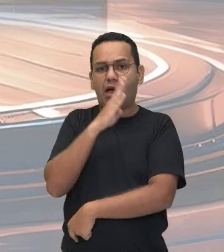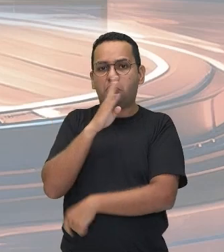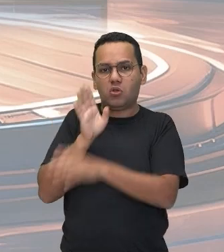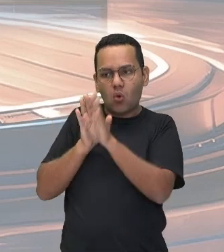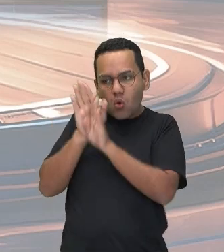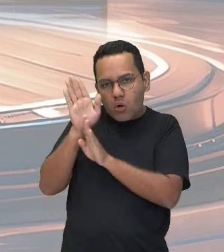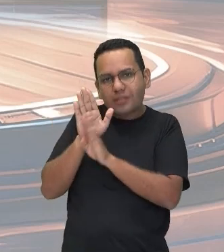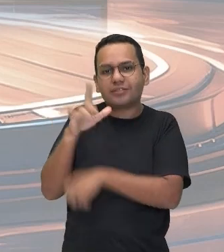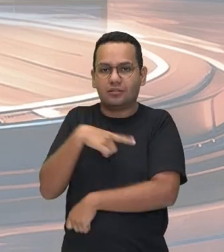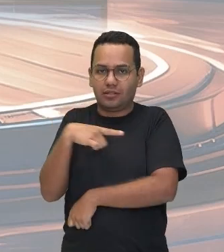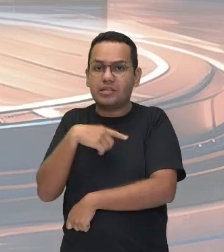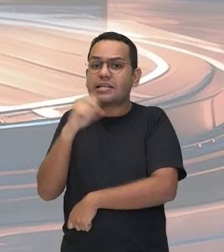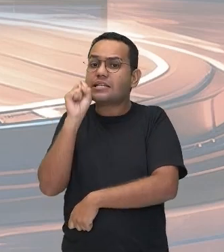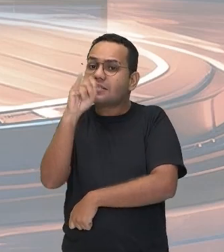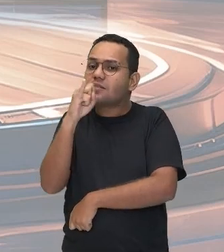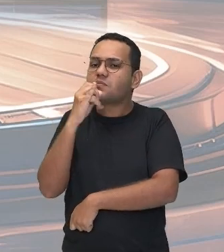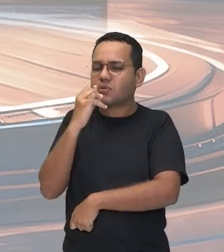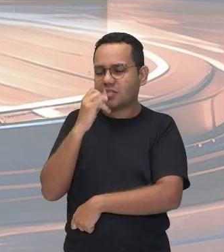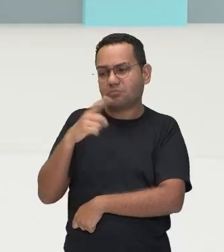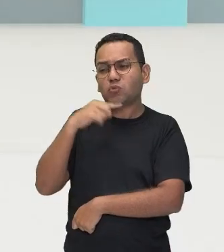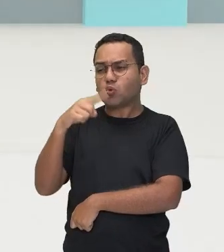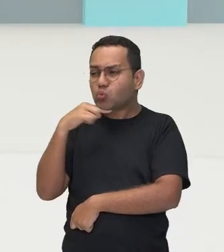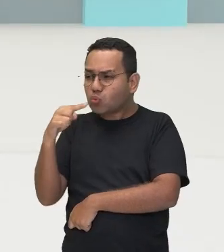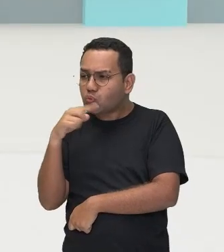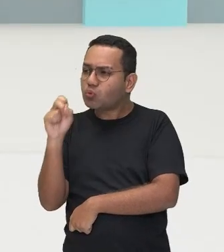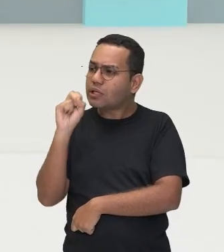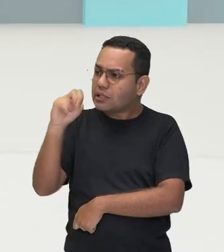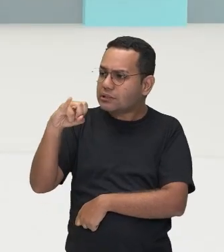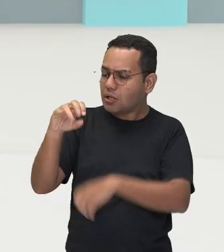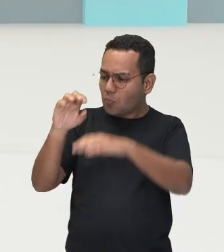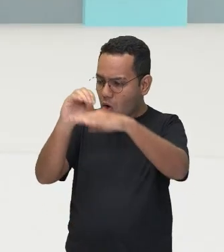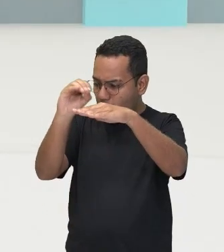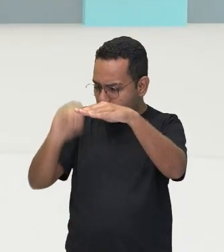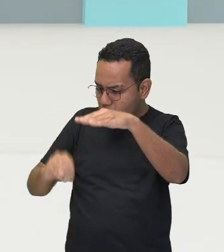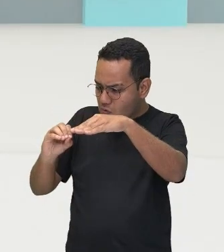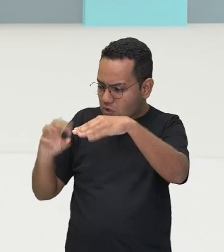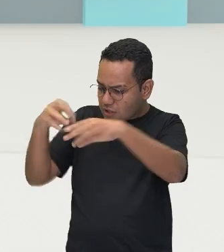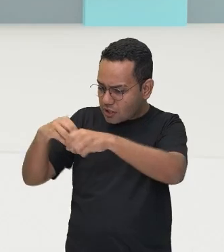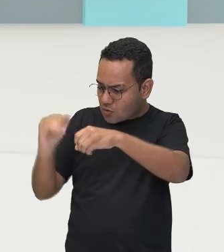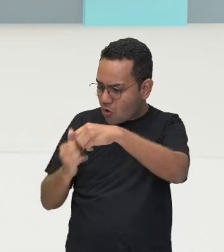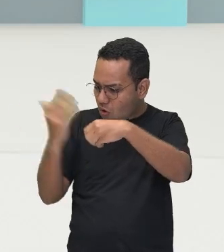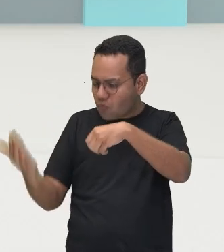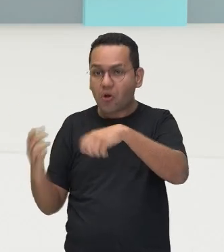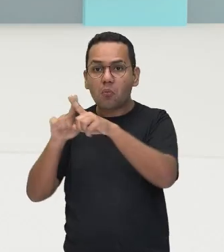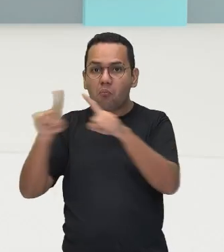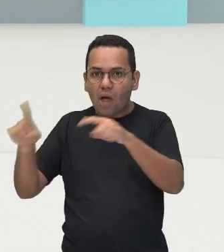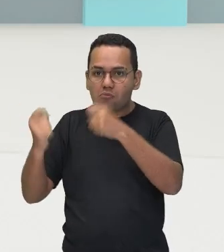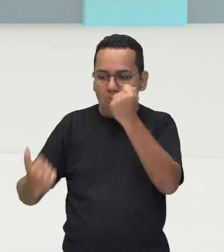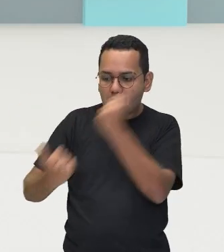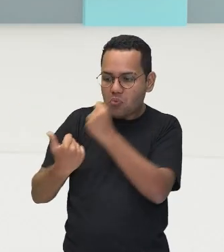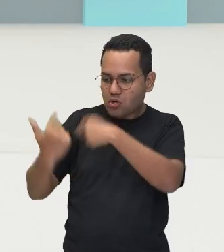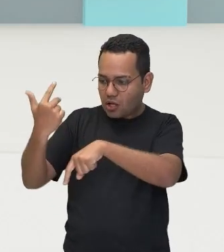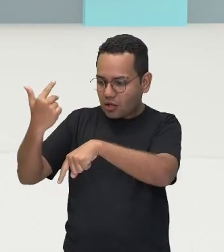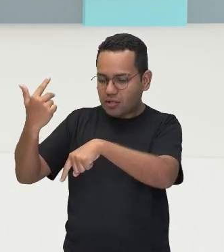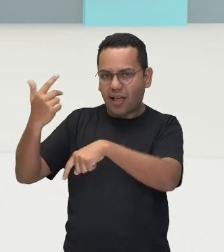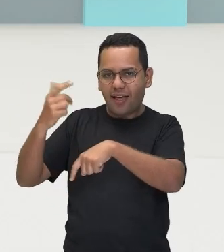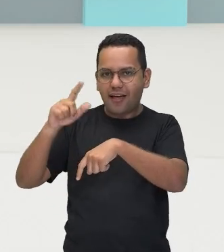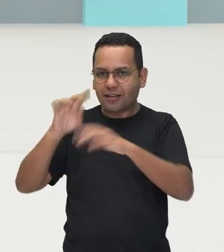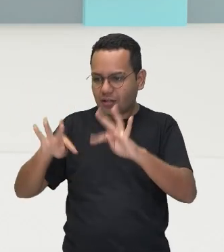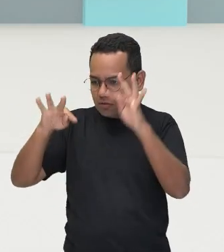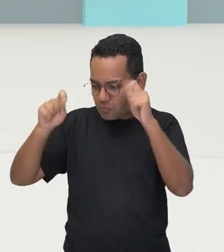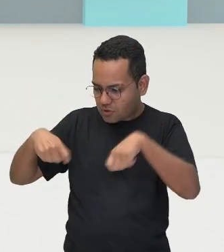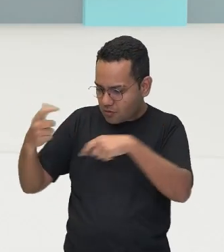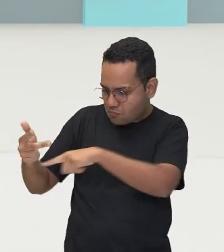uma bola duvidosa foi dentro ou fora. Bacana, né? Antes de a gente mostrar alguns exemplos, está aí, os